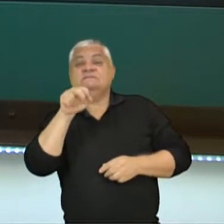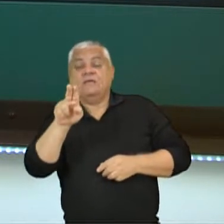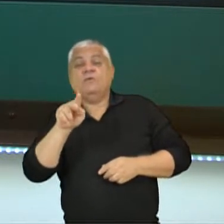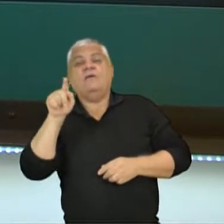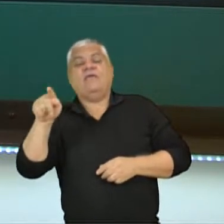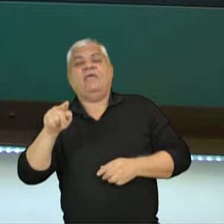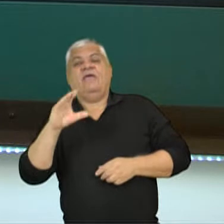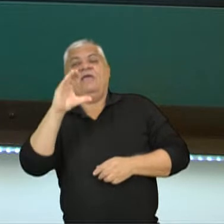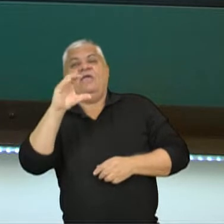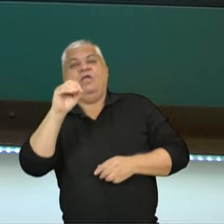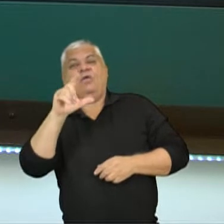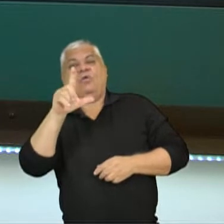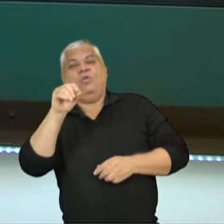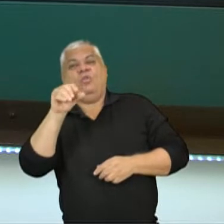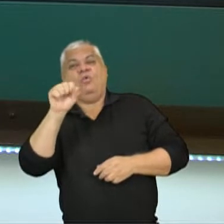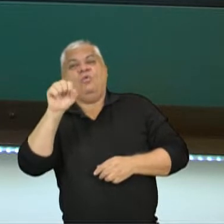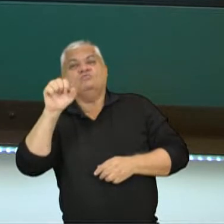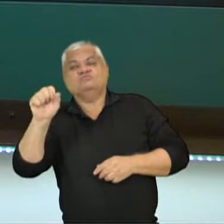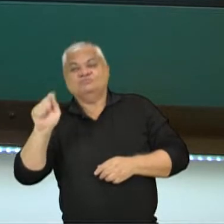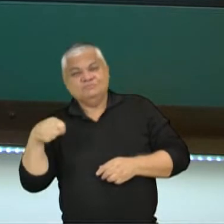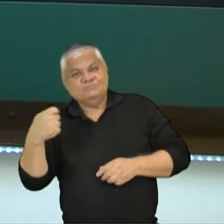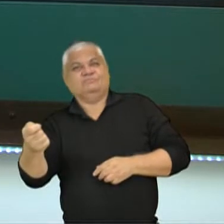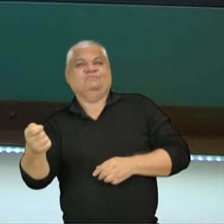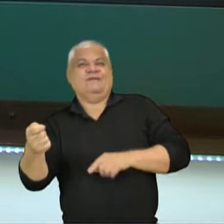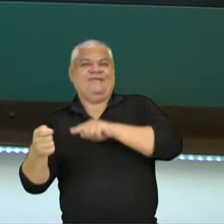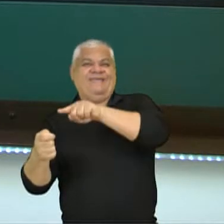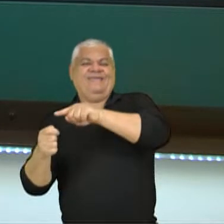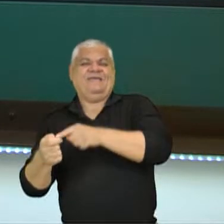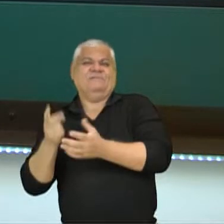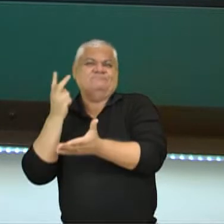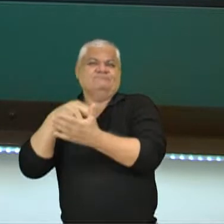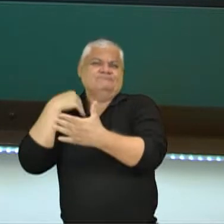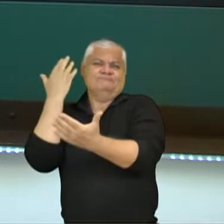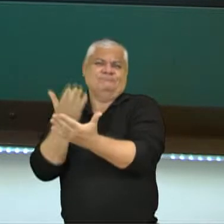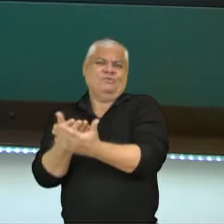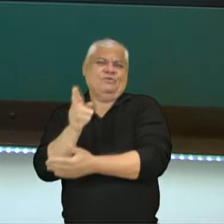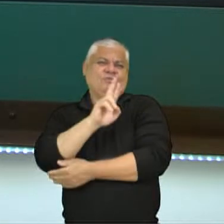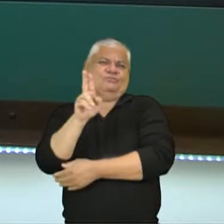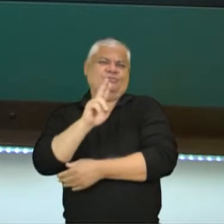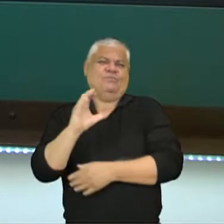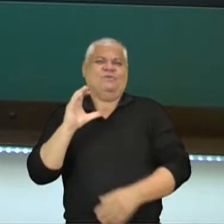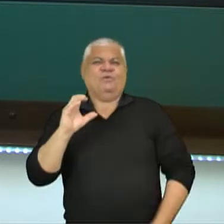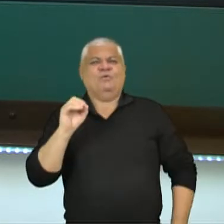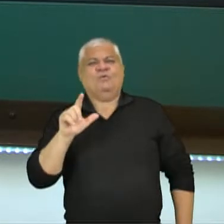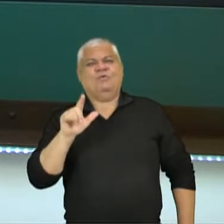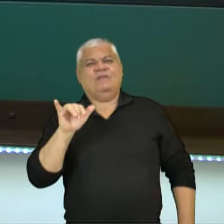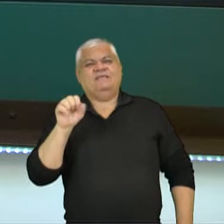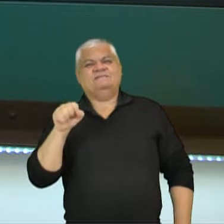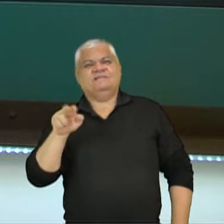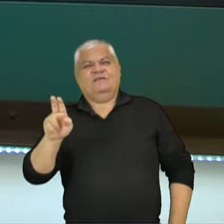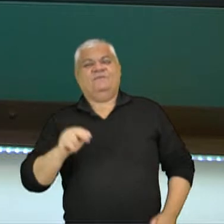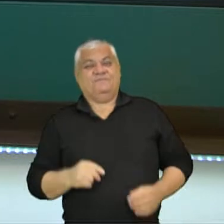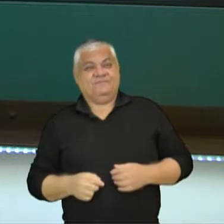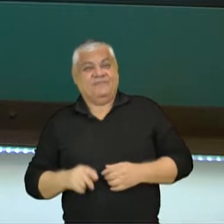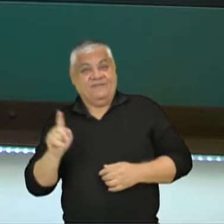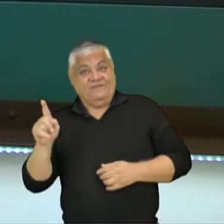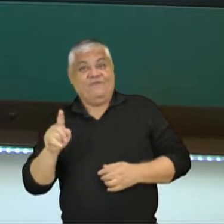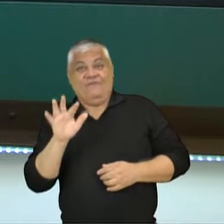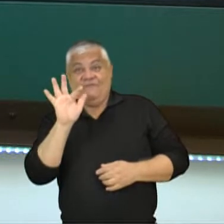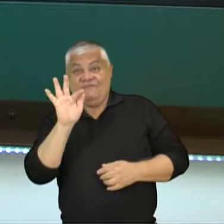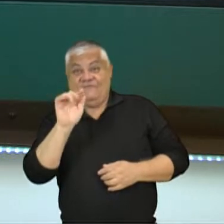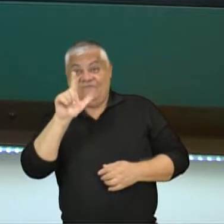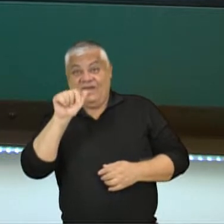se tornou Coliseu como um apelido, que até hoje é dado esse apelido. Então, na verdade, é o Teatro Flávio. E lembrando que,